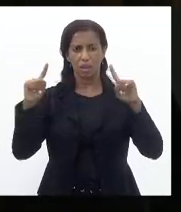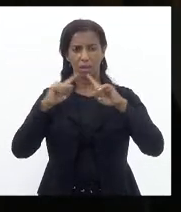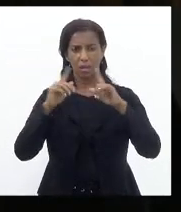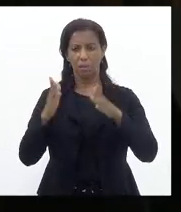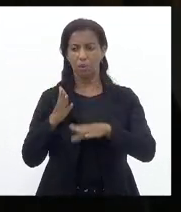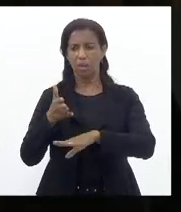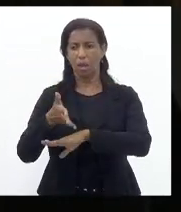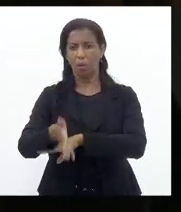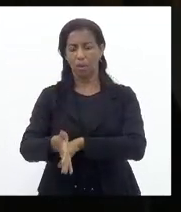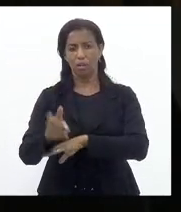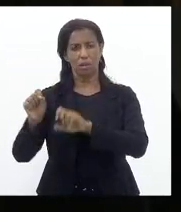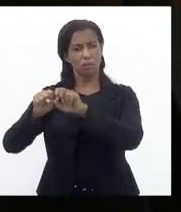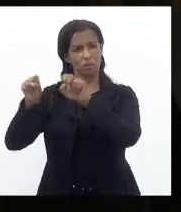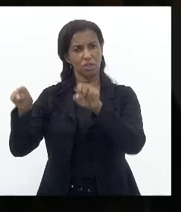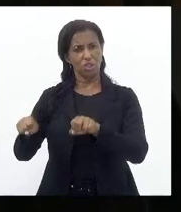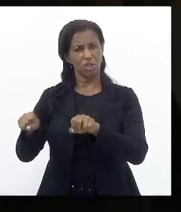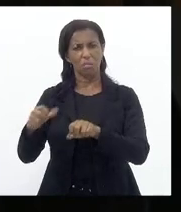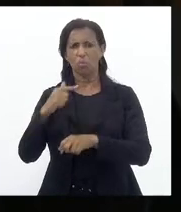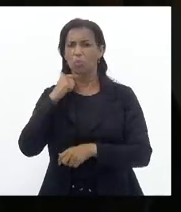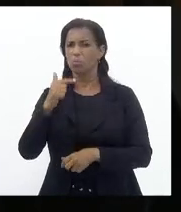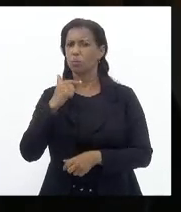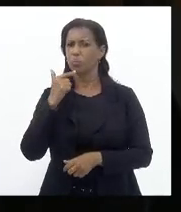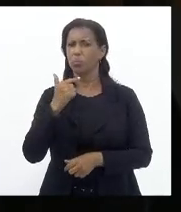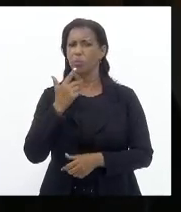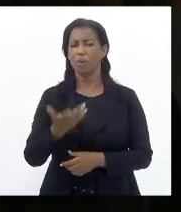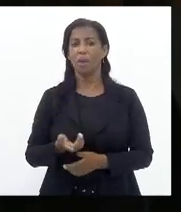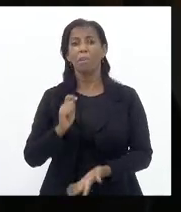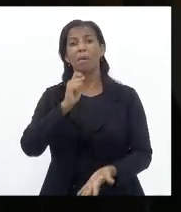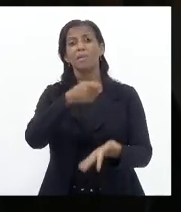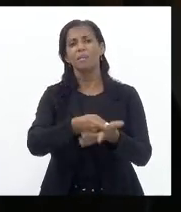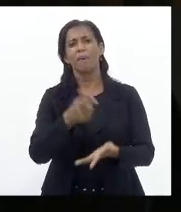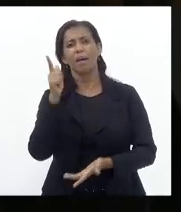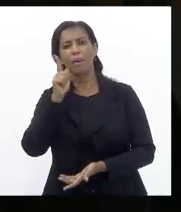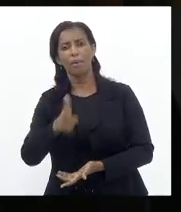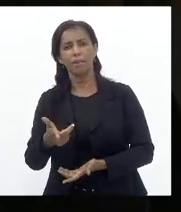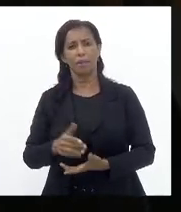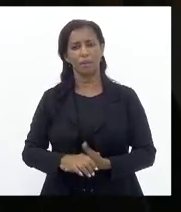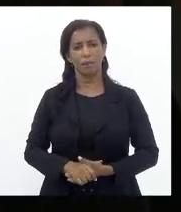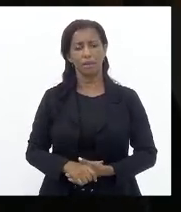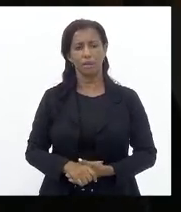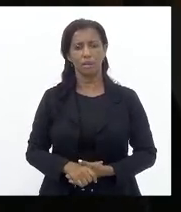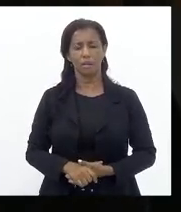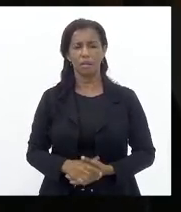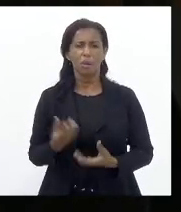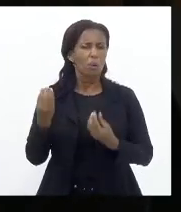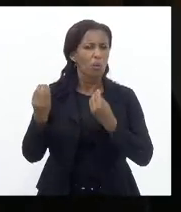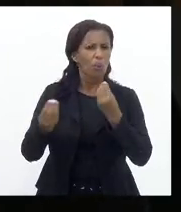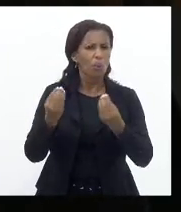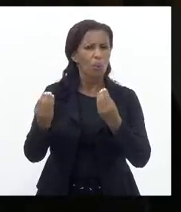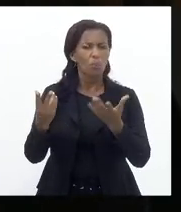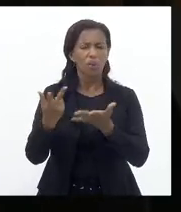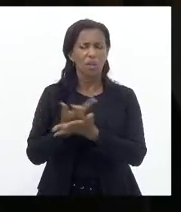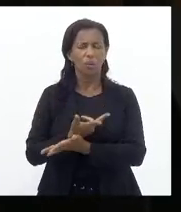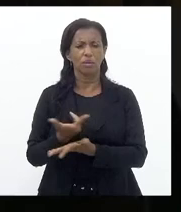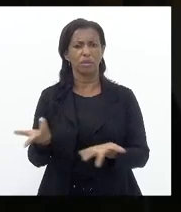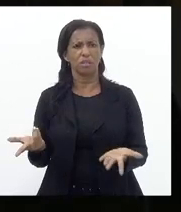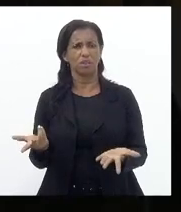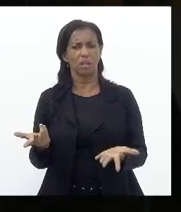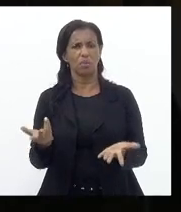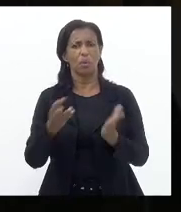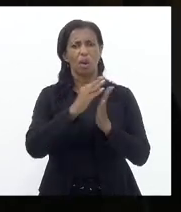acessar O sistema Não conseguem Mas se elas Pagarem Elas conseguem Então de que forma Que estes